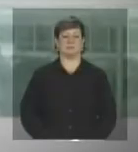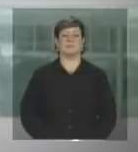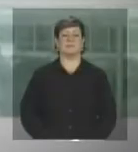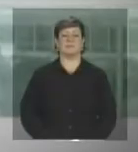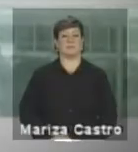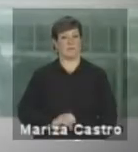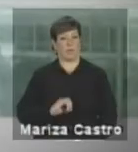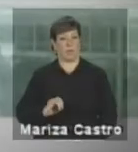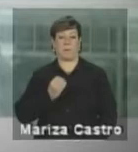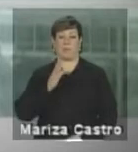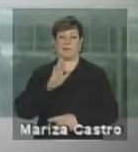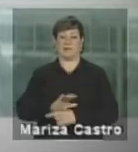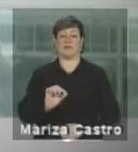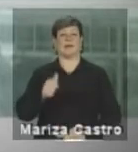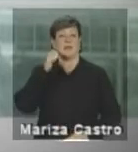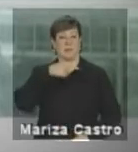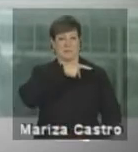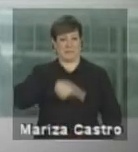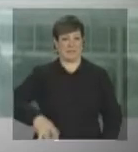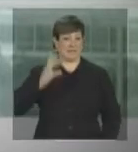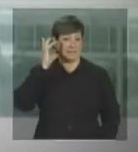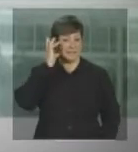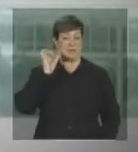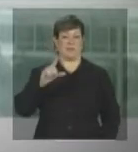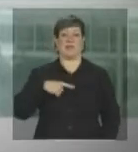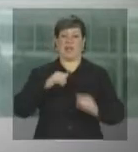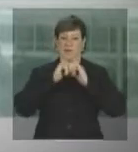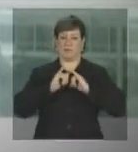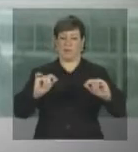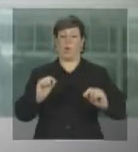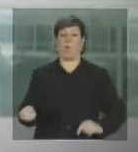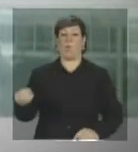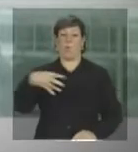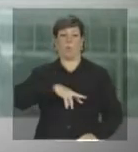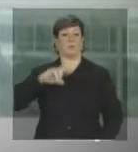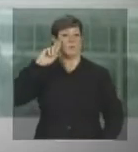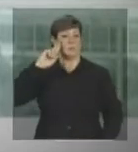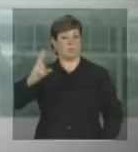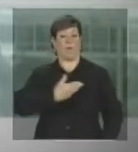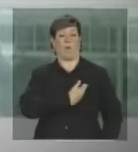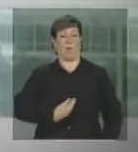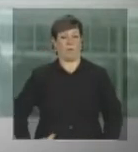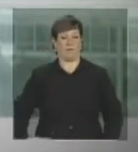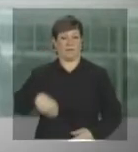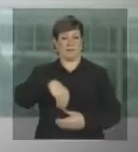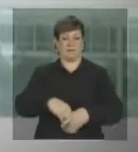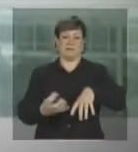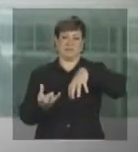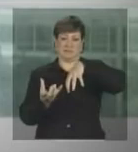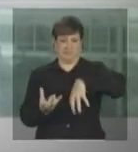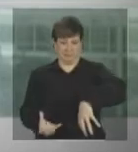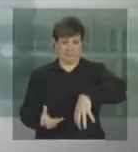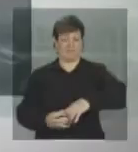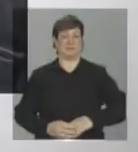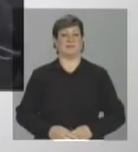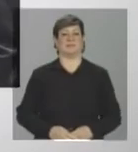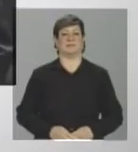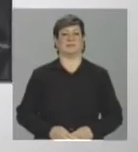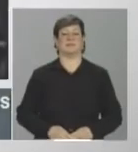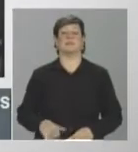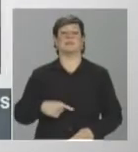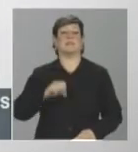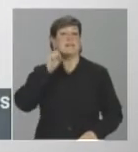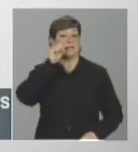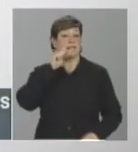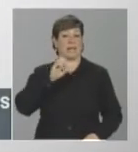Olá, boa tarde. A presidenta Dilma Rousseff anunciou os novos líderes do governo na Câmara e no Senado. O